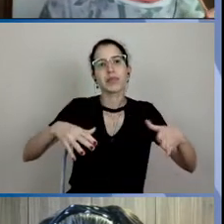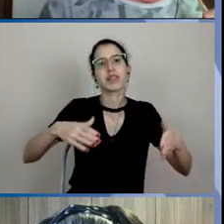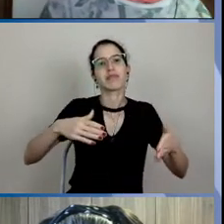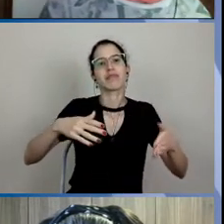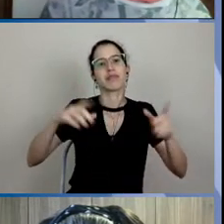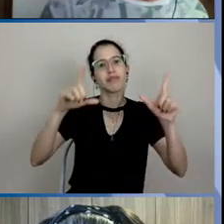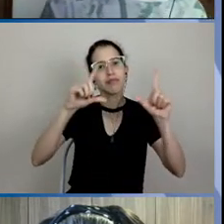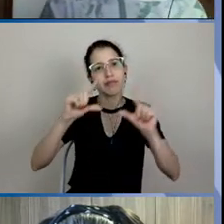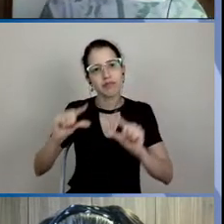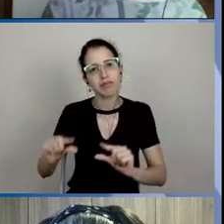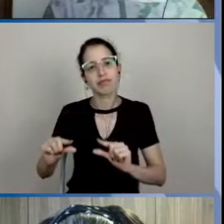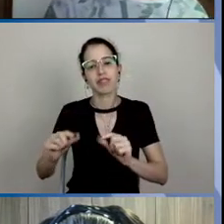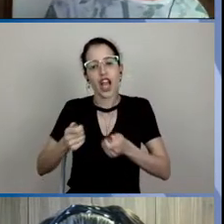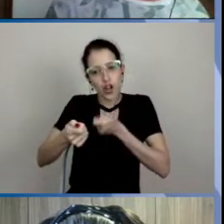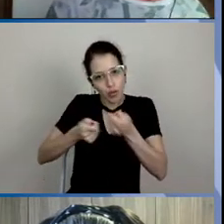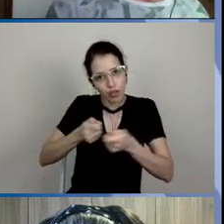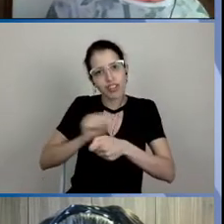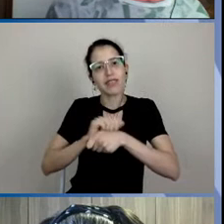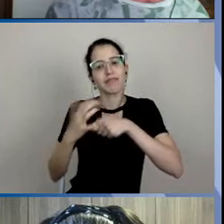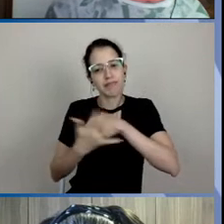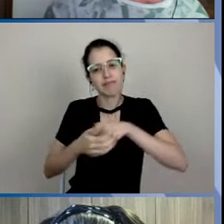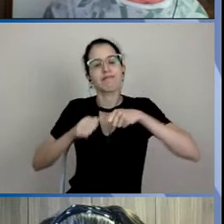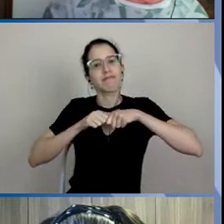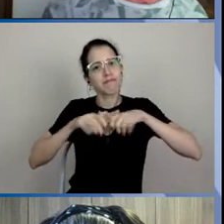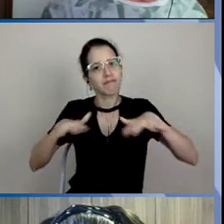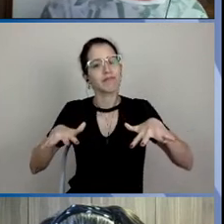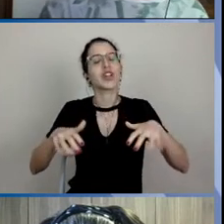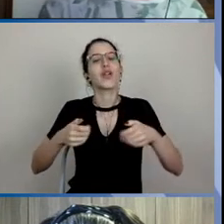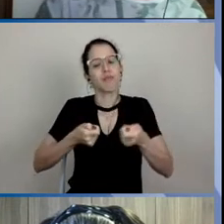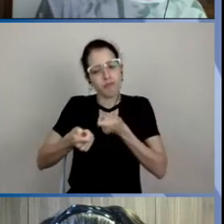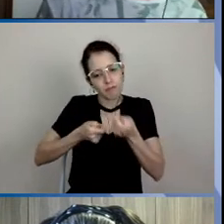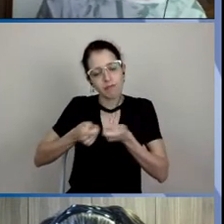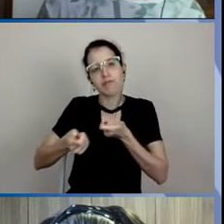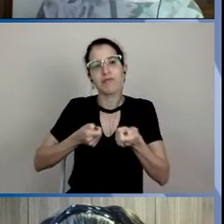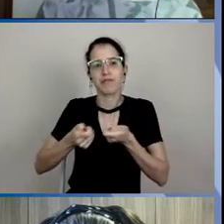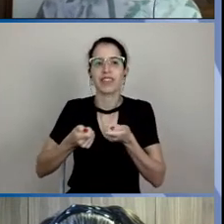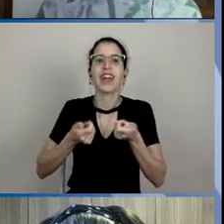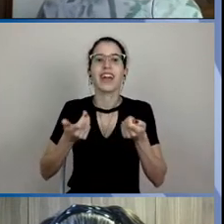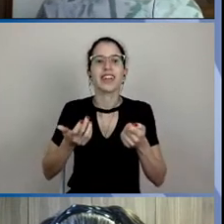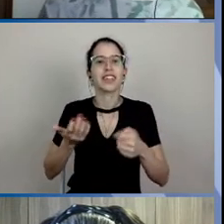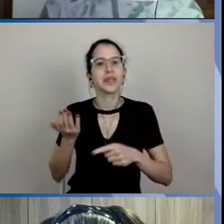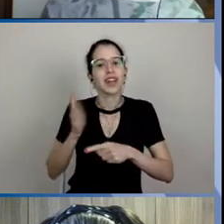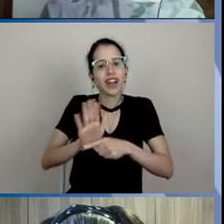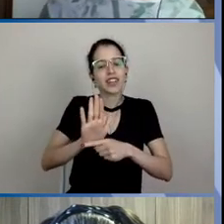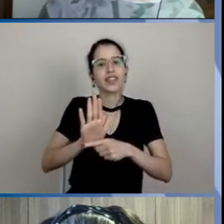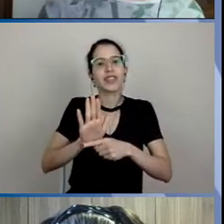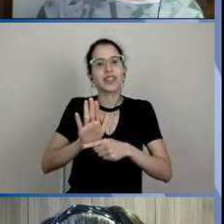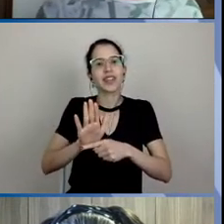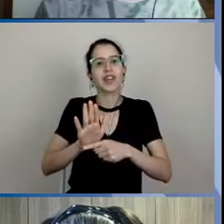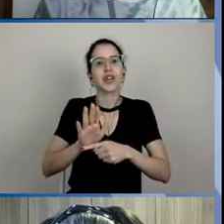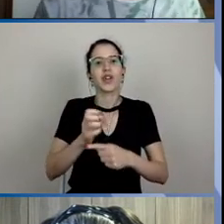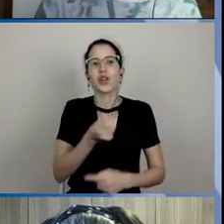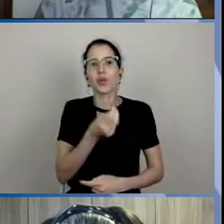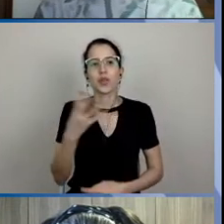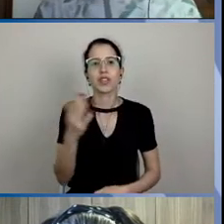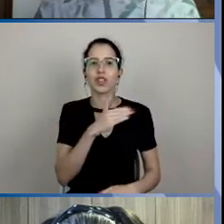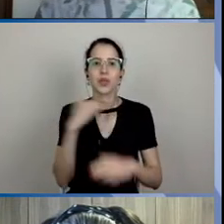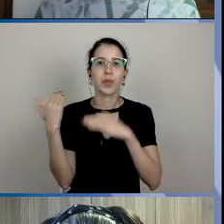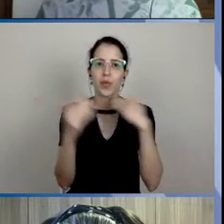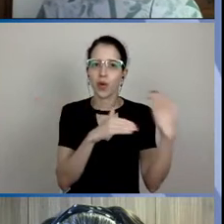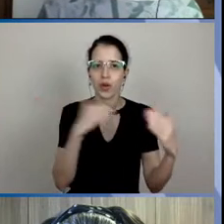nós vamos viabilizar as atividades com segurança para a coletividade e nós vamos contribuir para uma menor morte e mortalidade por Covid